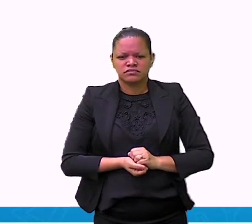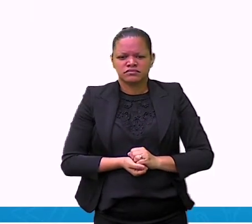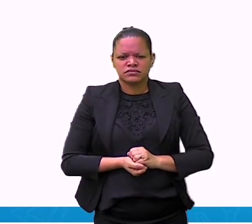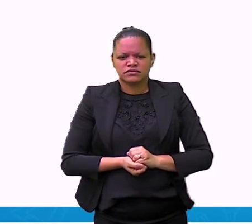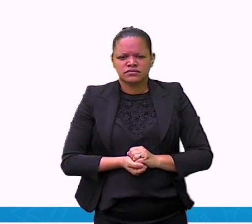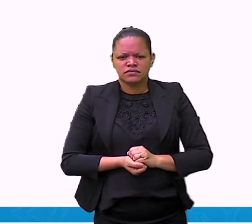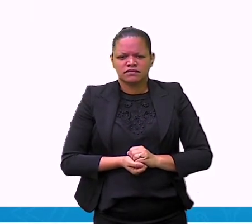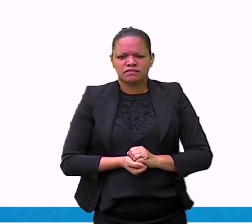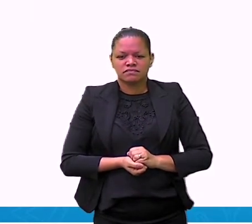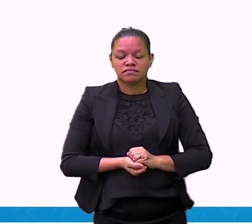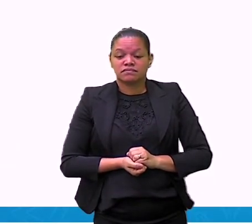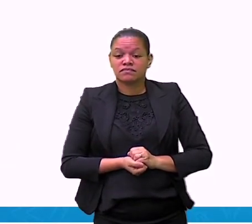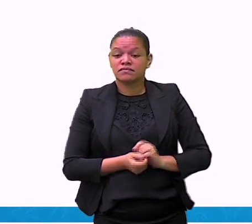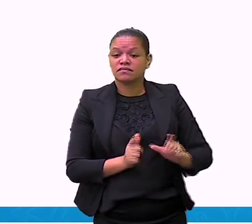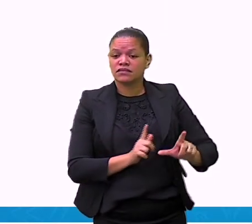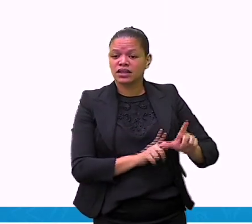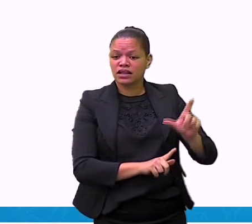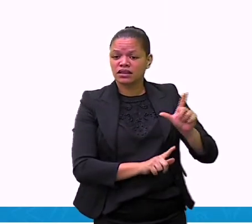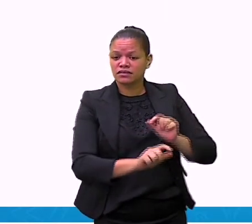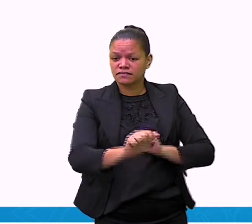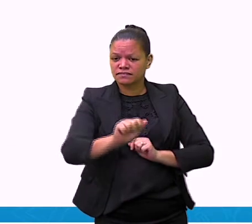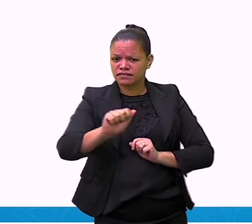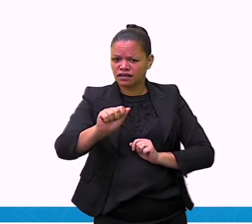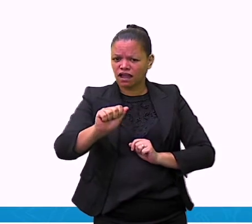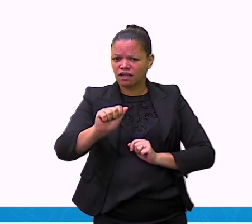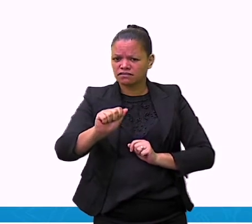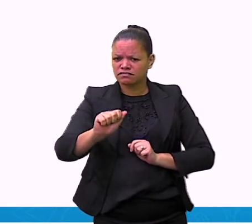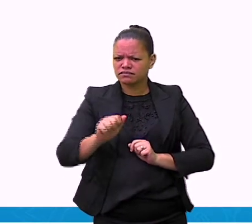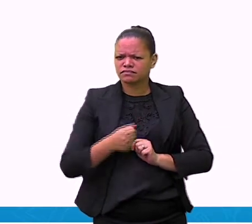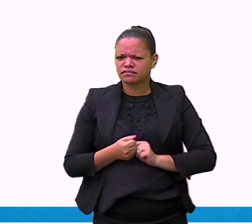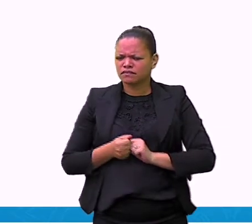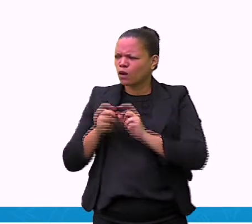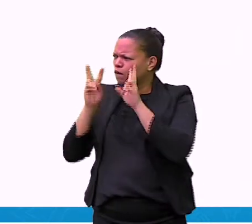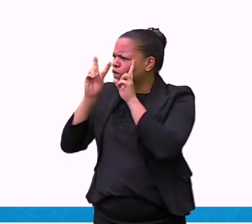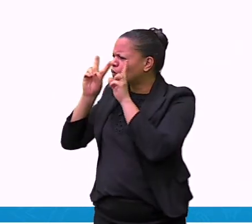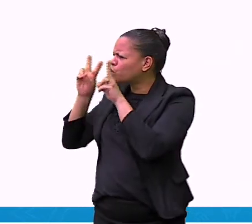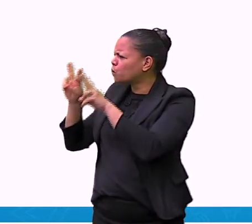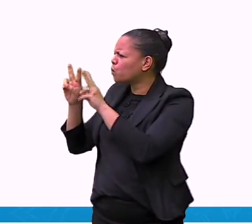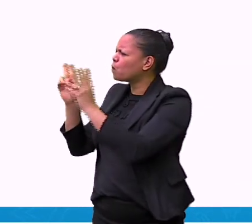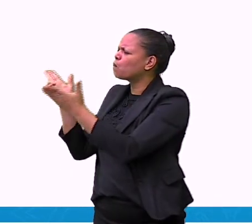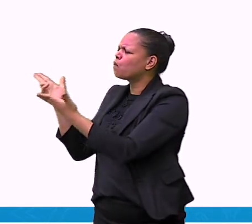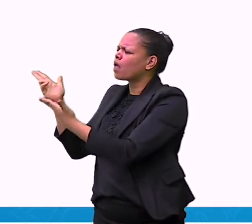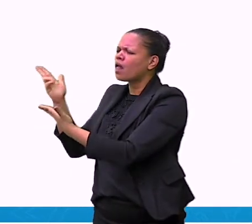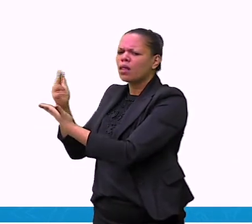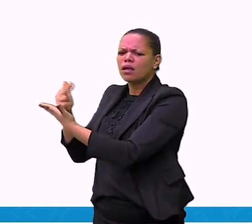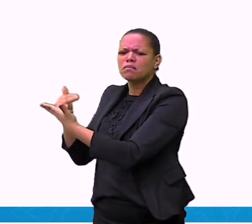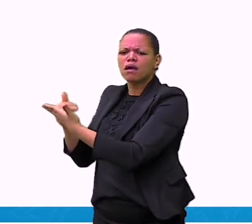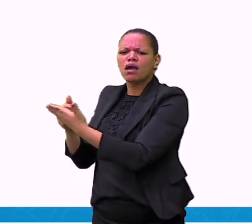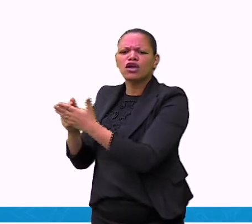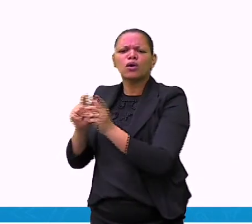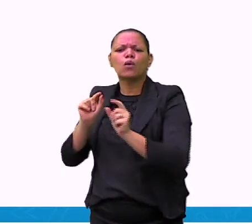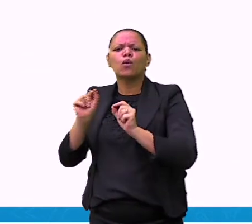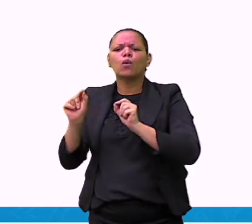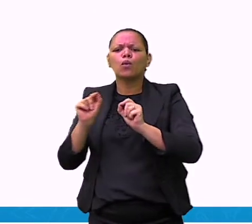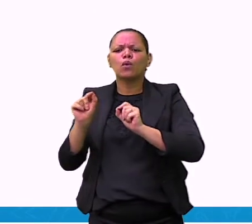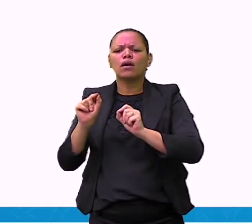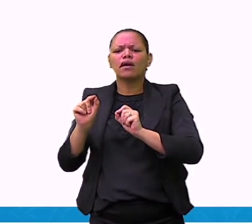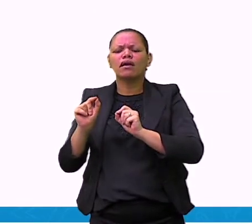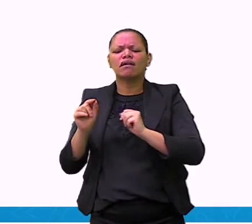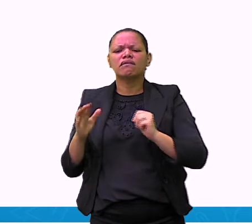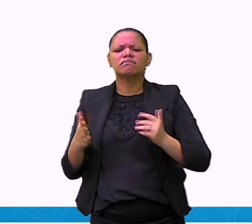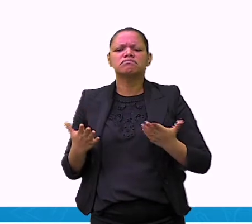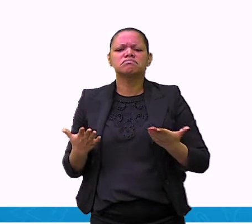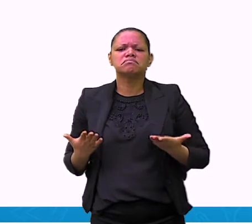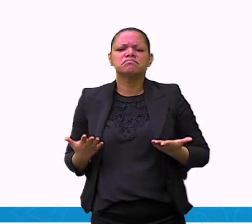O que você vê nessa imagem? Já dá para você deduzir, mais ou menos,